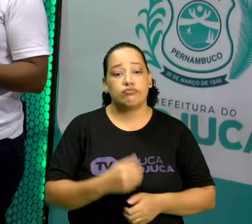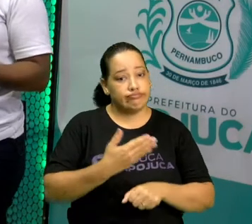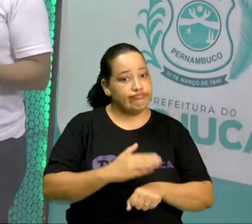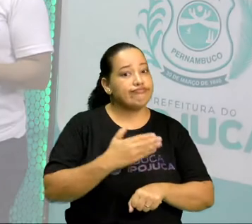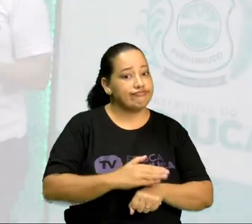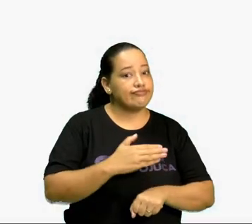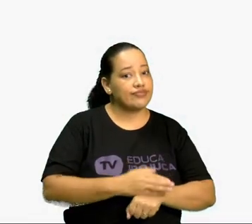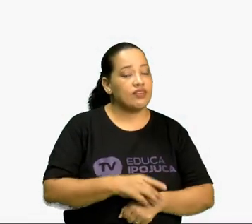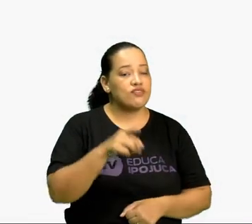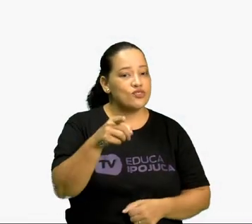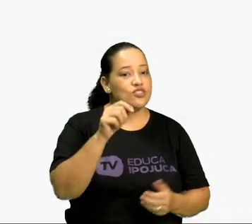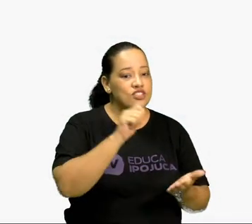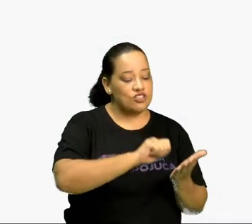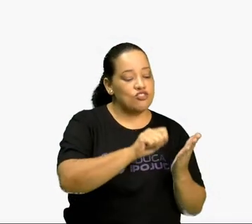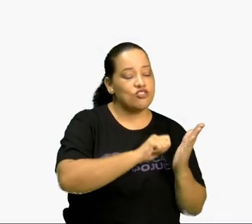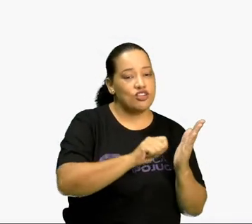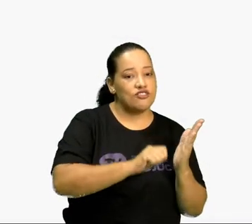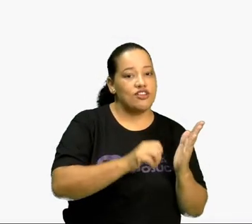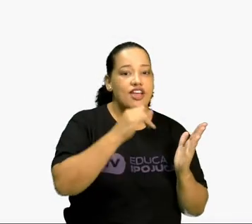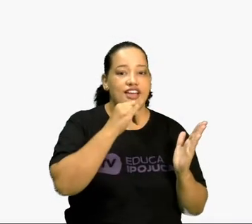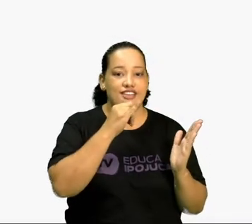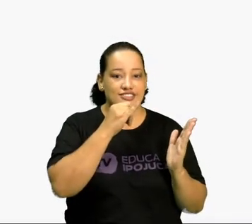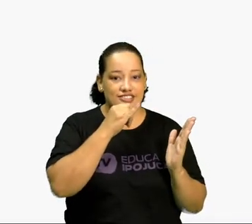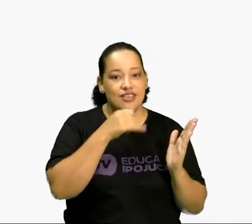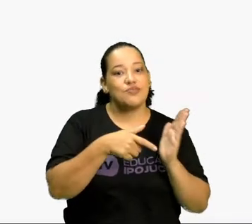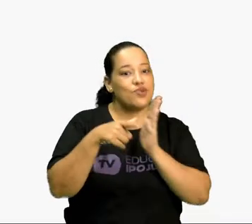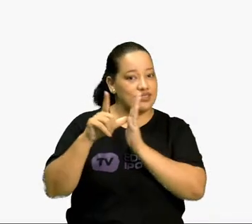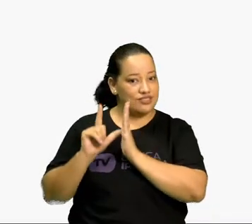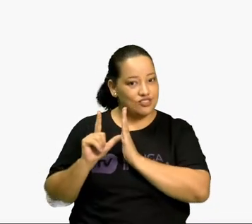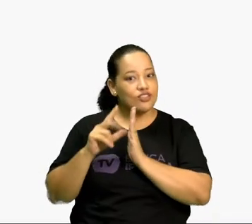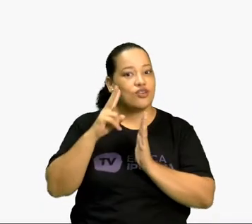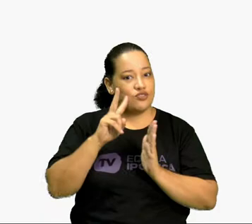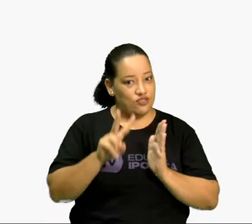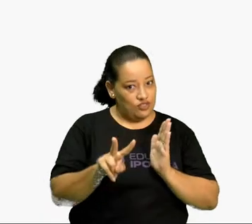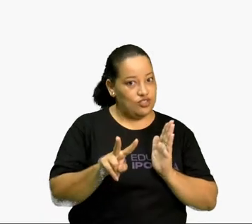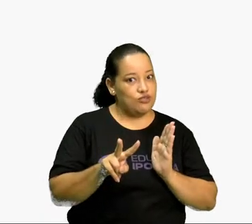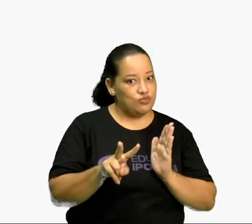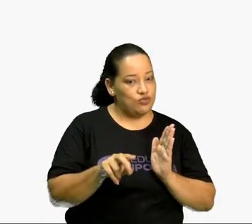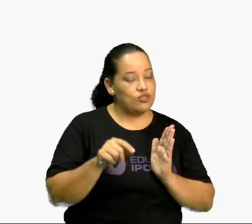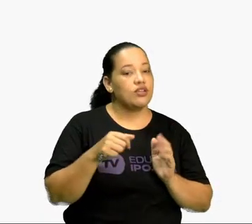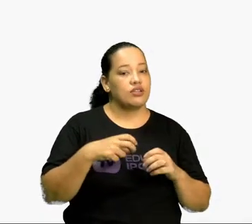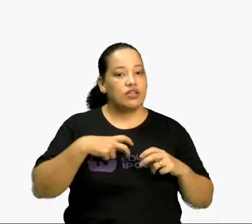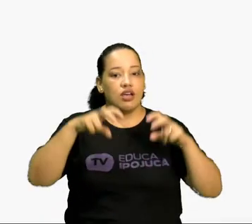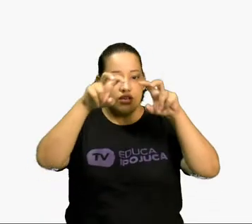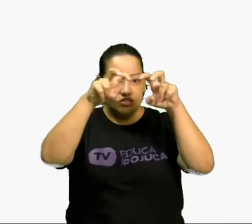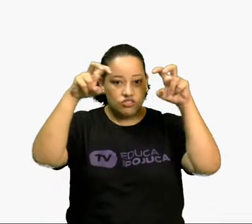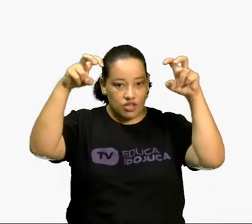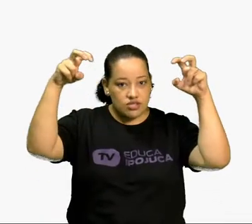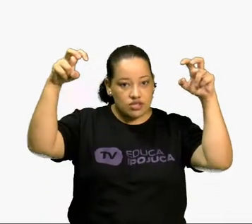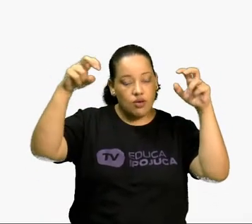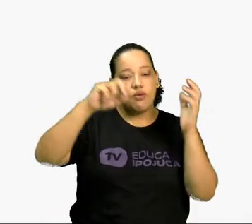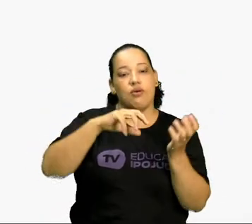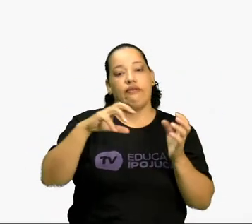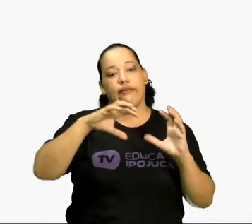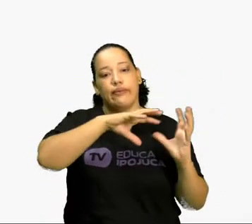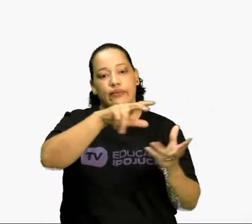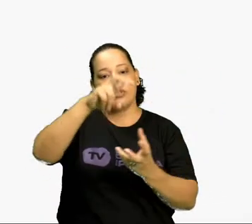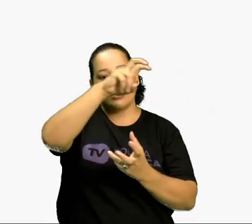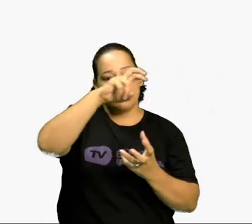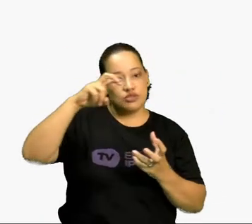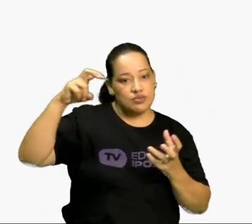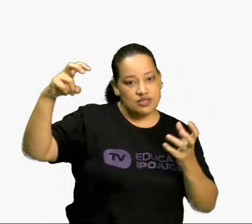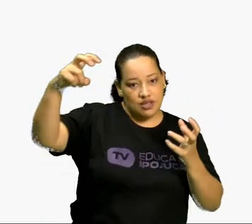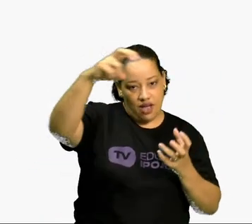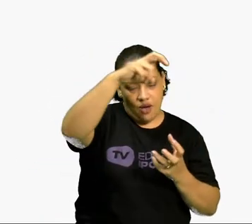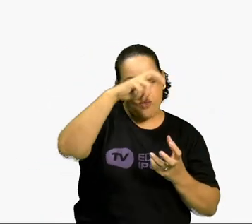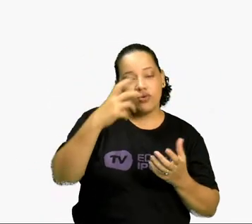Escreva agora os exemplos anteriores que nós vimos da estação espacial e dos processadores. Vamos